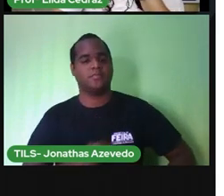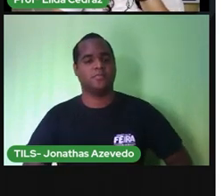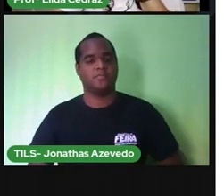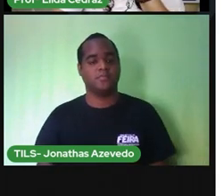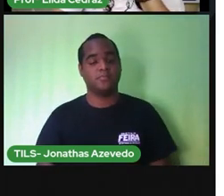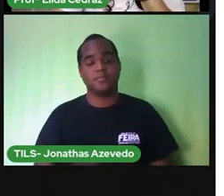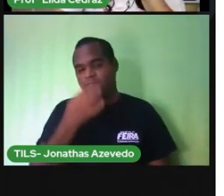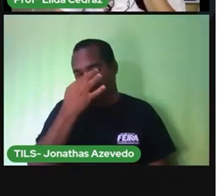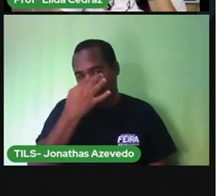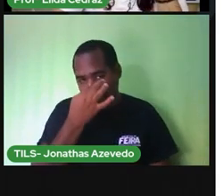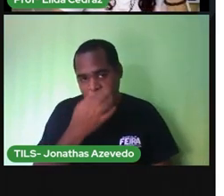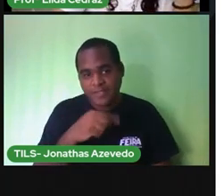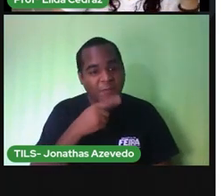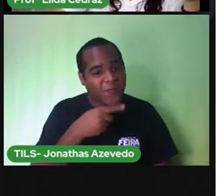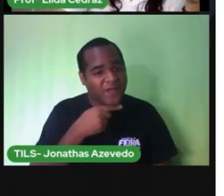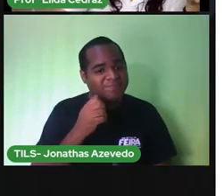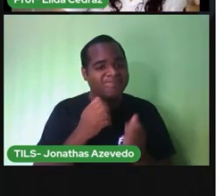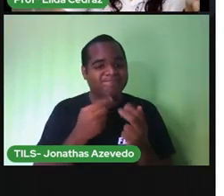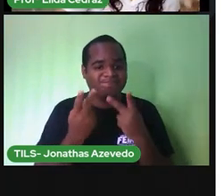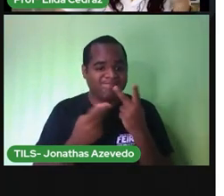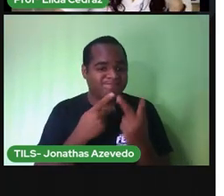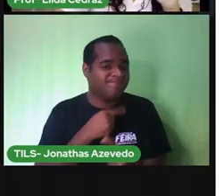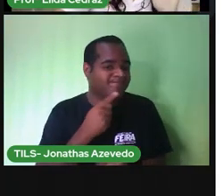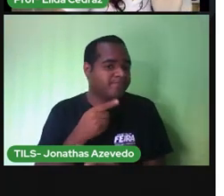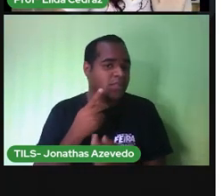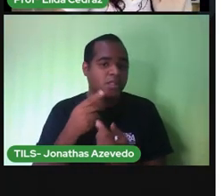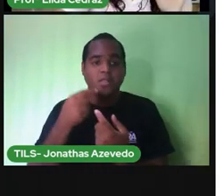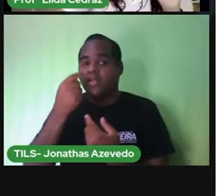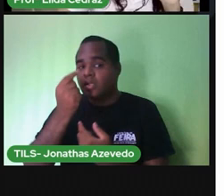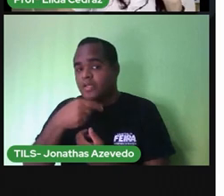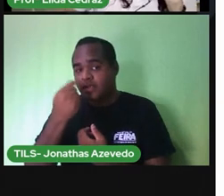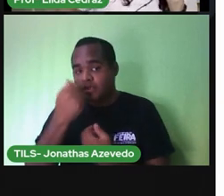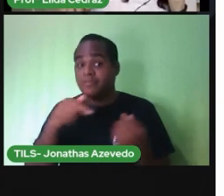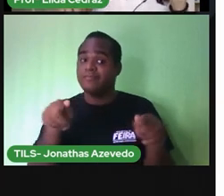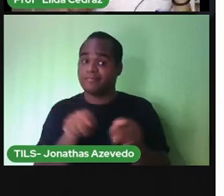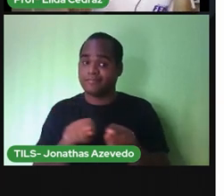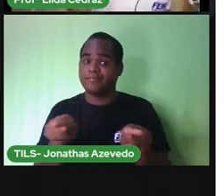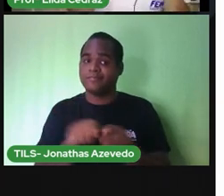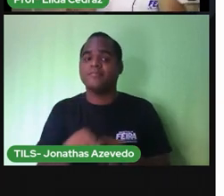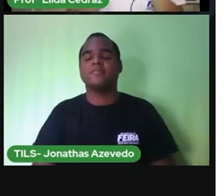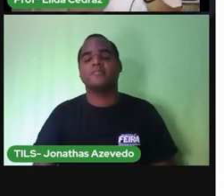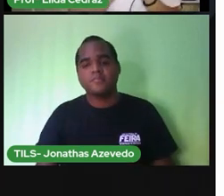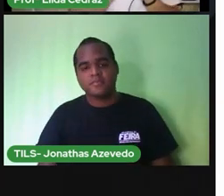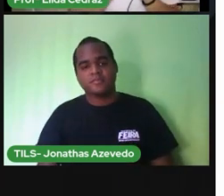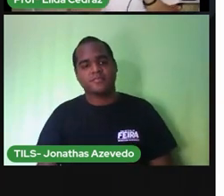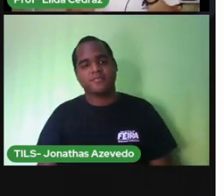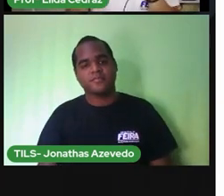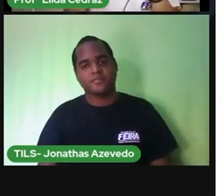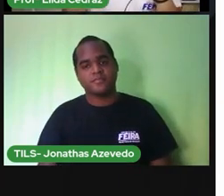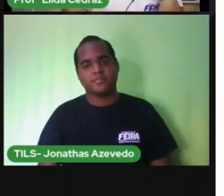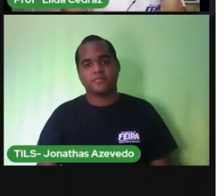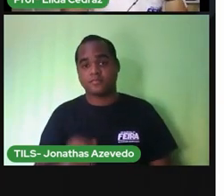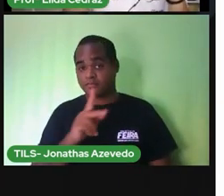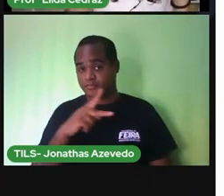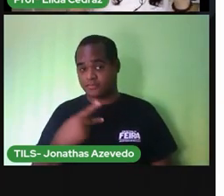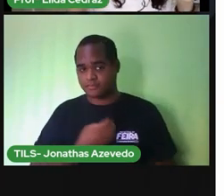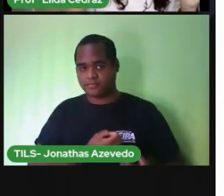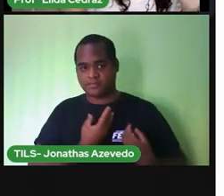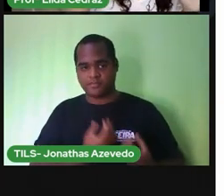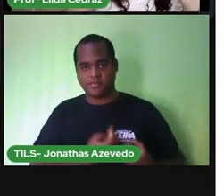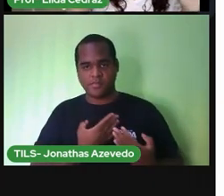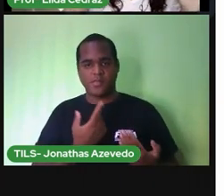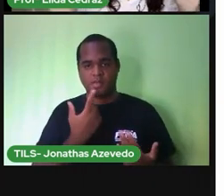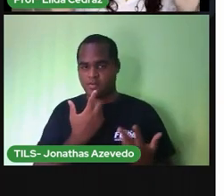com o nariz entupido, fica gripado. Entendeu? Então, aprova a ler o poema e nós vamos fazer